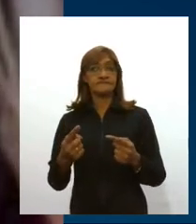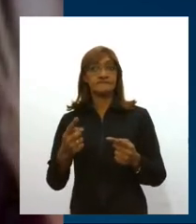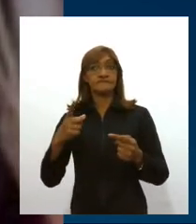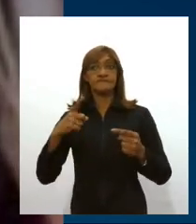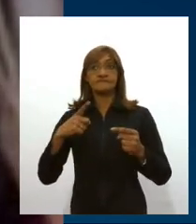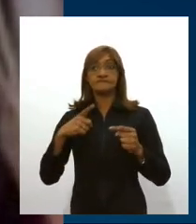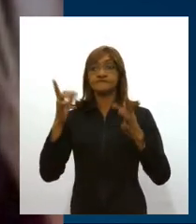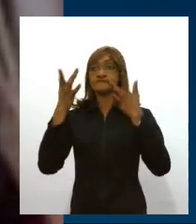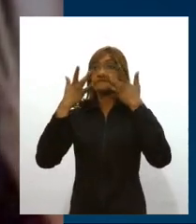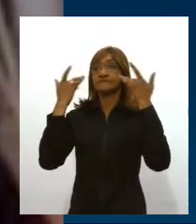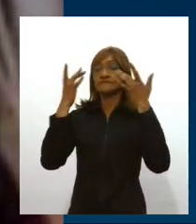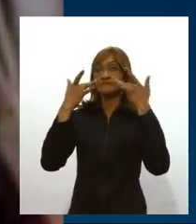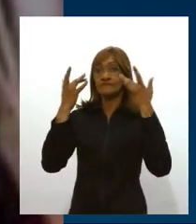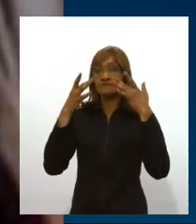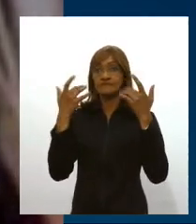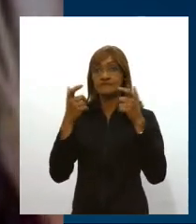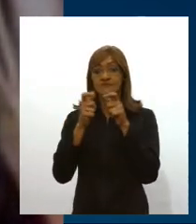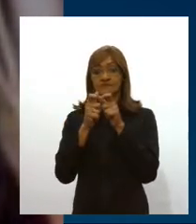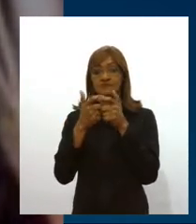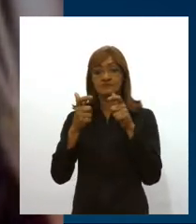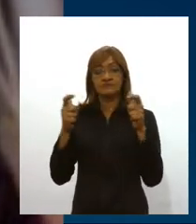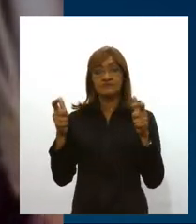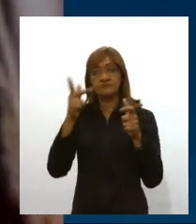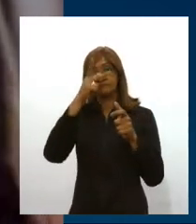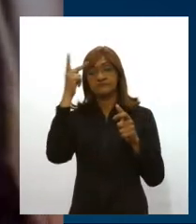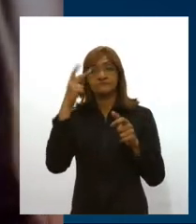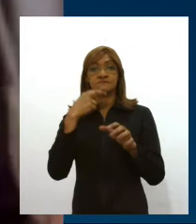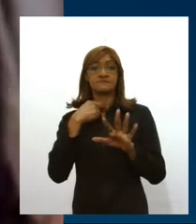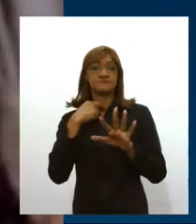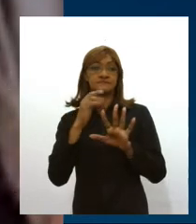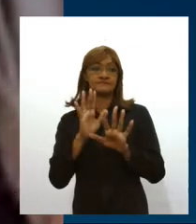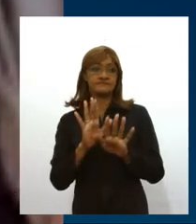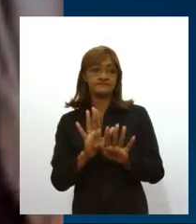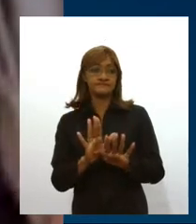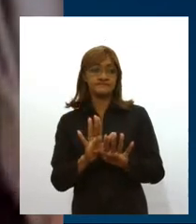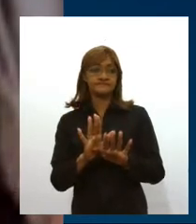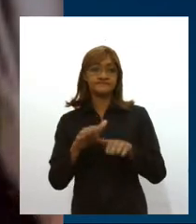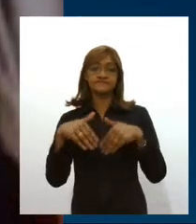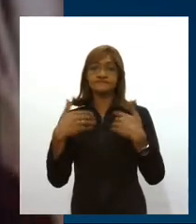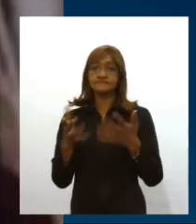comitê entendeu nesse momento que seria interessante e melhor abrir na possibilidade de drive-in.